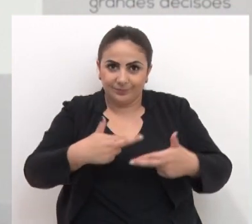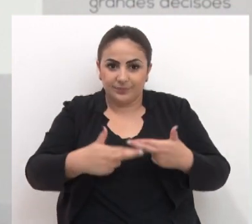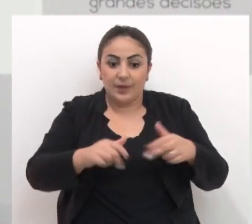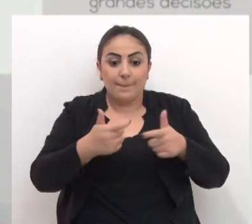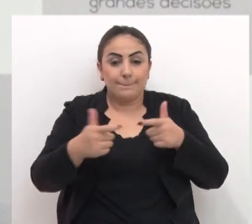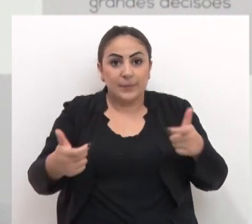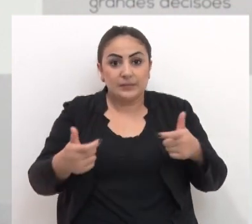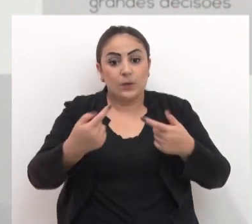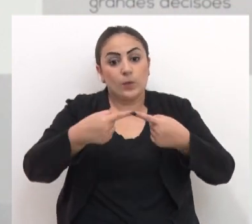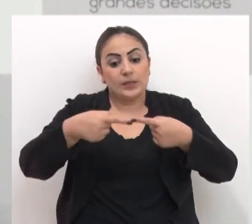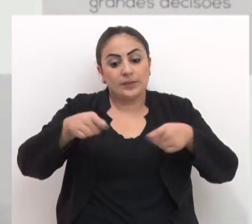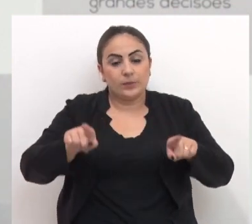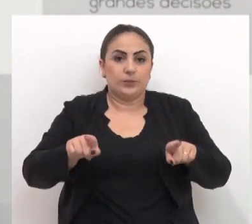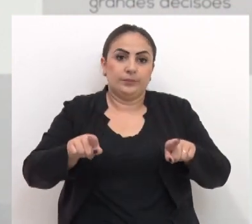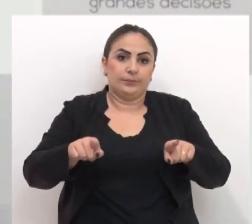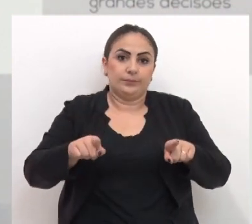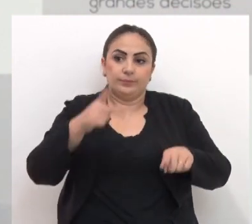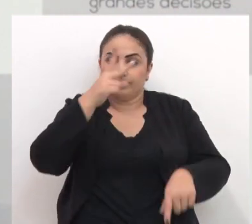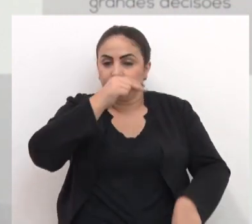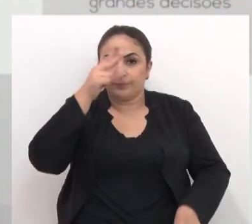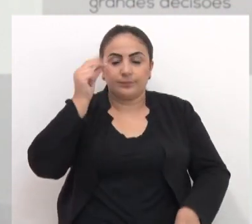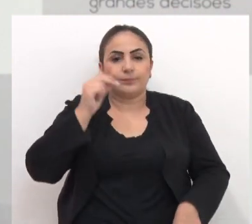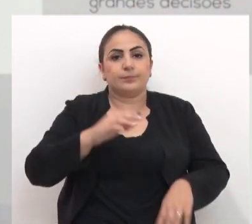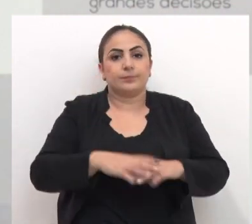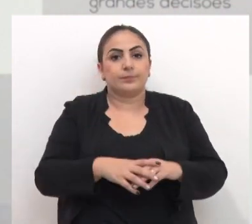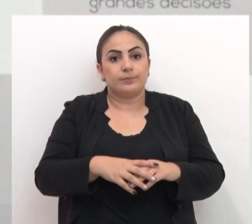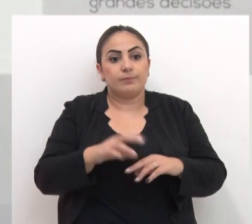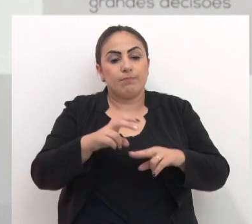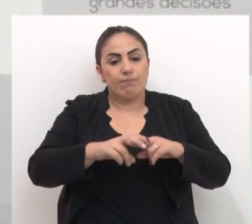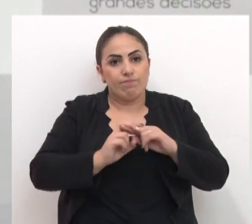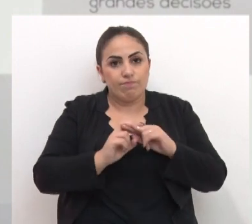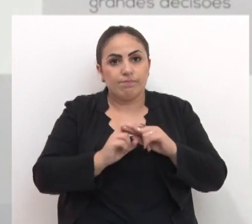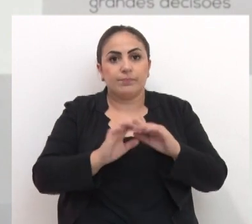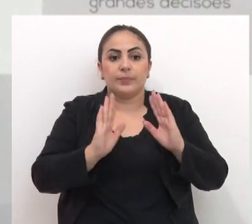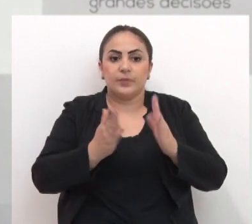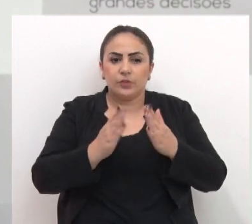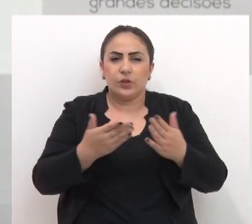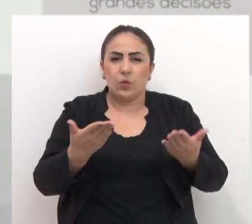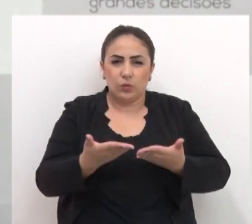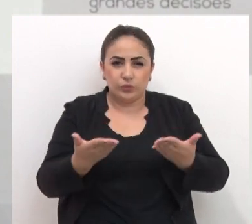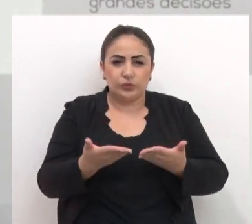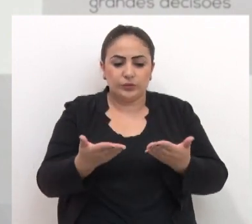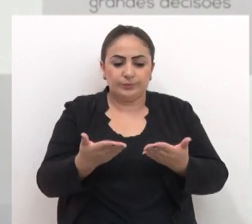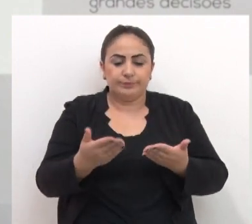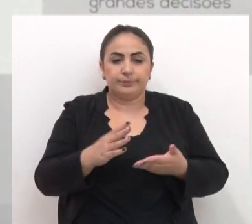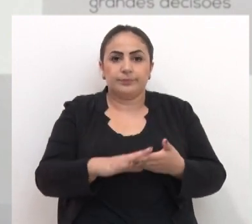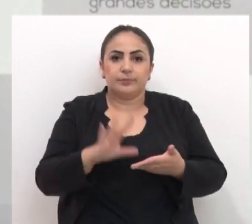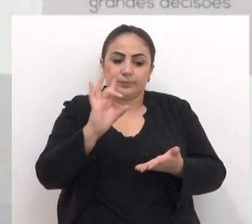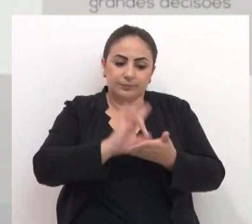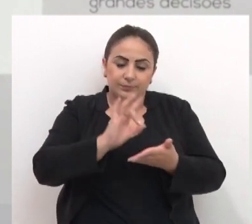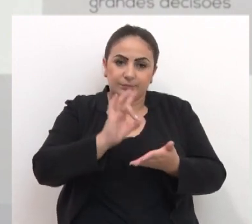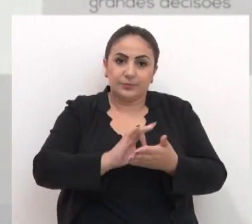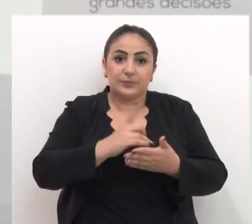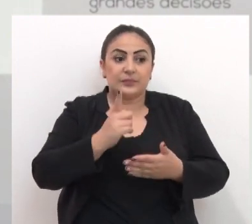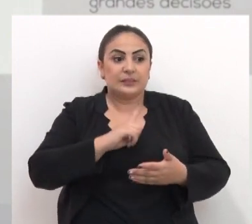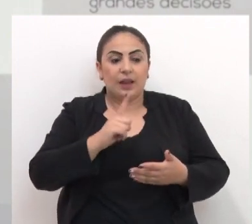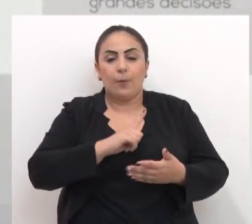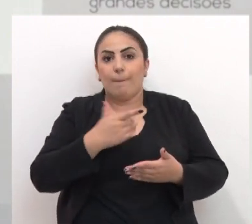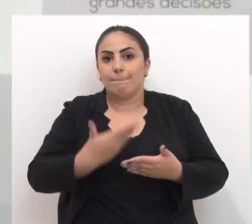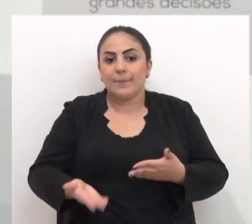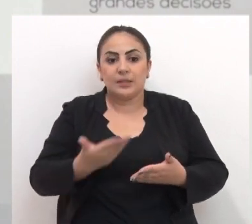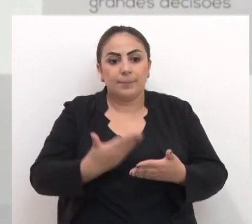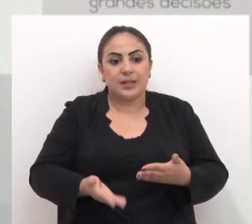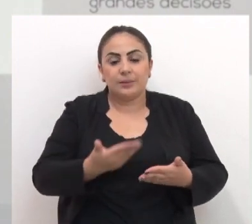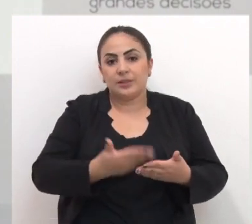sua reforma e ampliação inaugurada pelo município. Diante disto já hoje no quadro atual